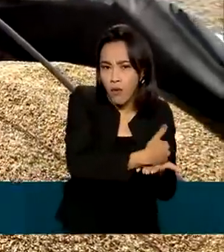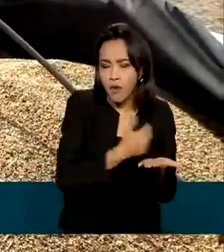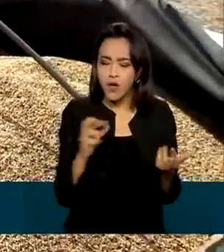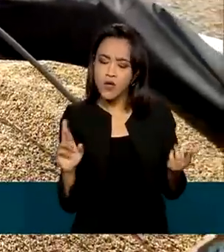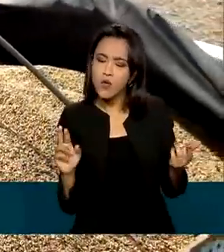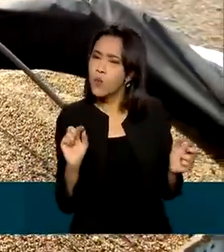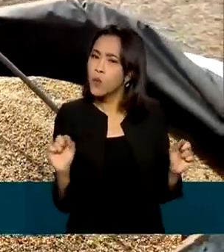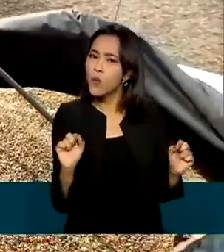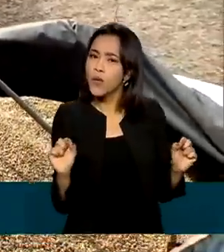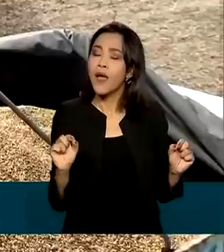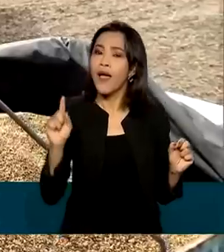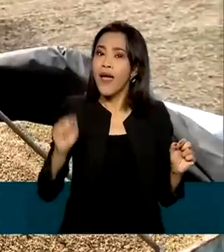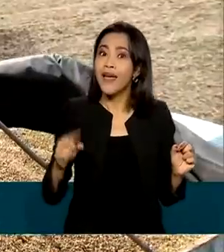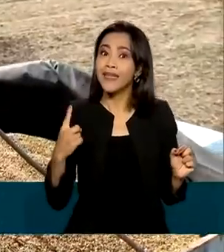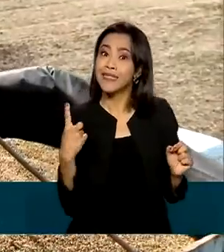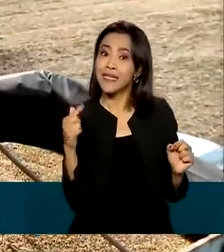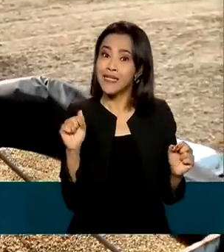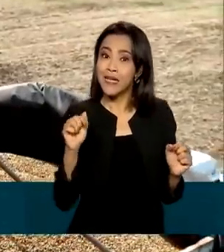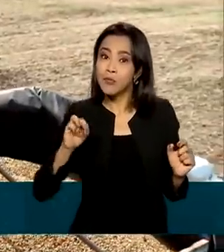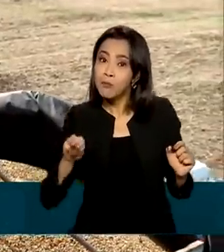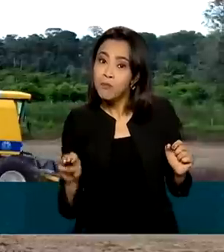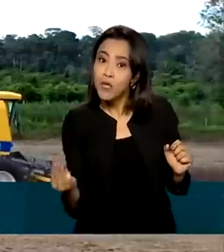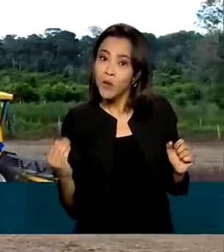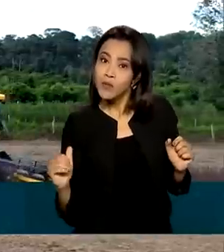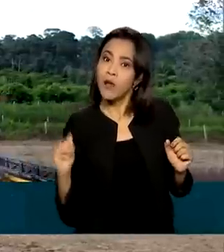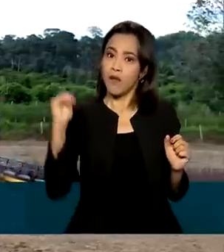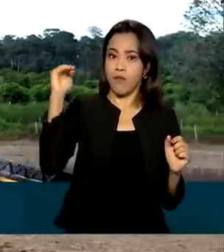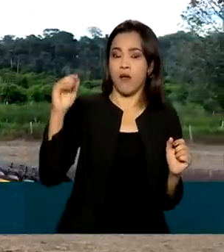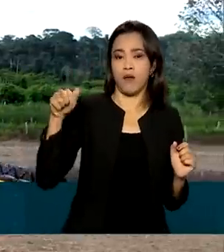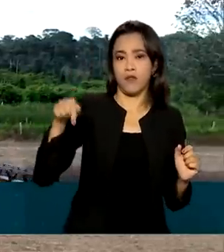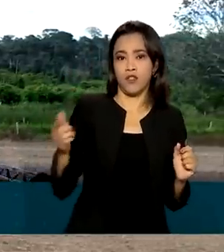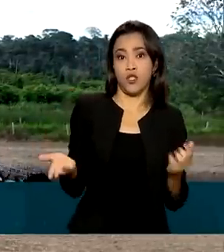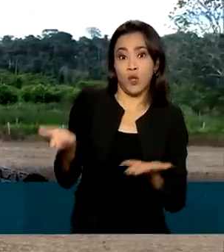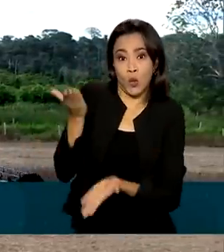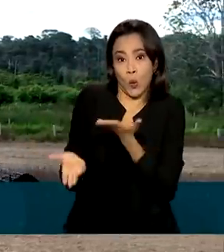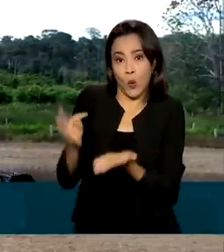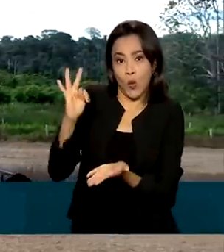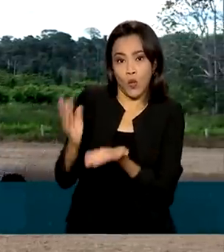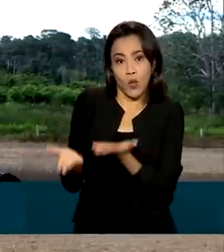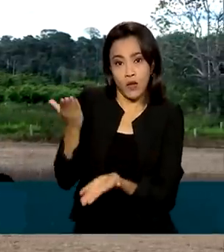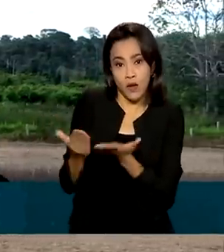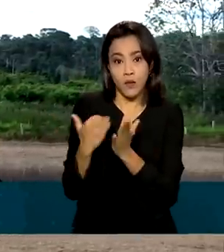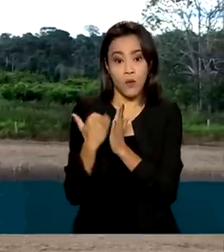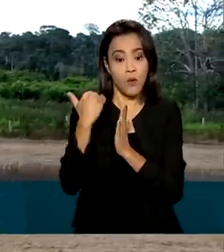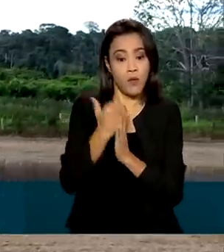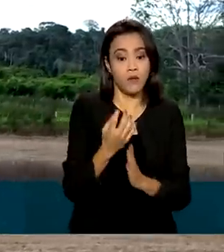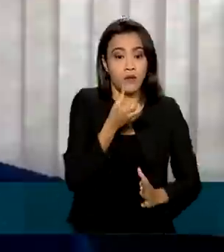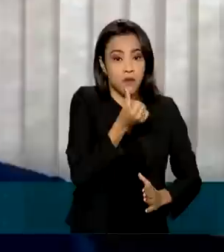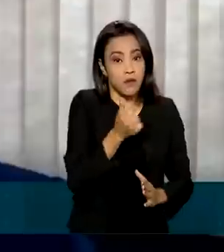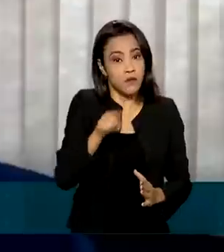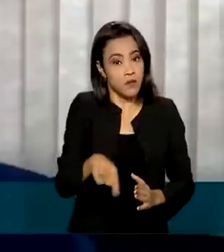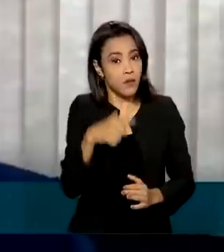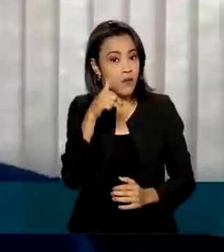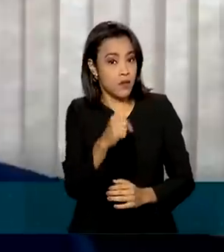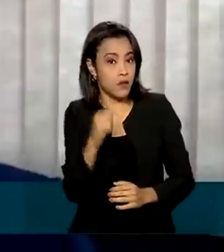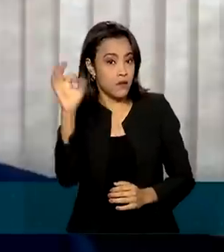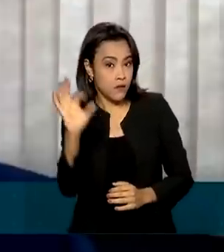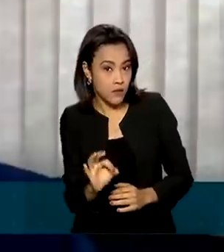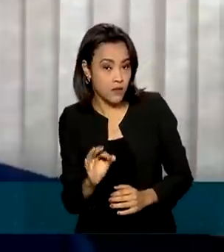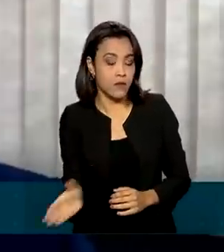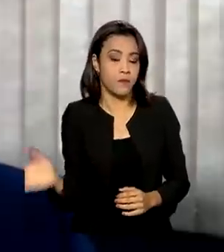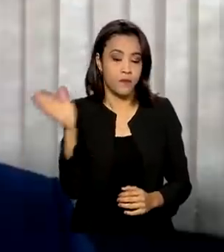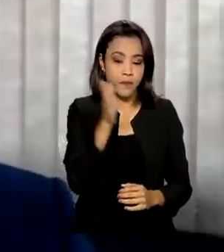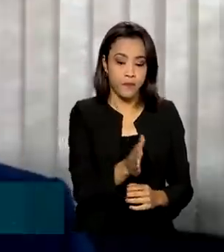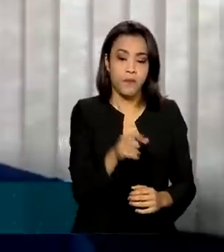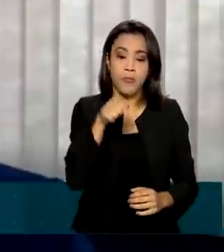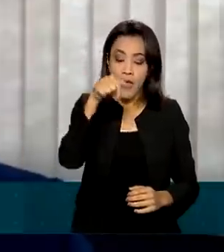é de 17 milhões de toneladas, um crescimento de 6,7%. A atual safra, embora